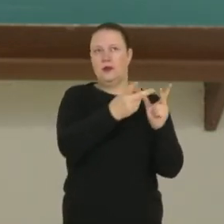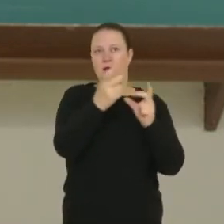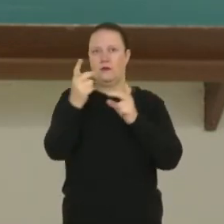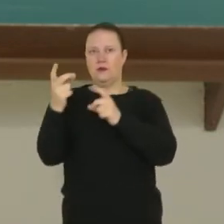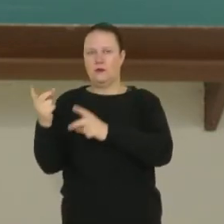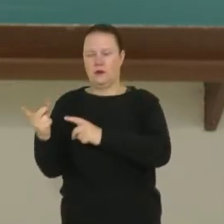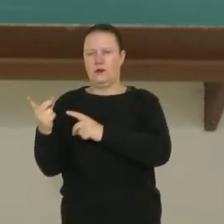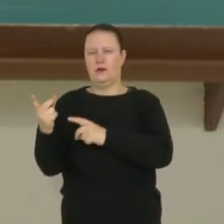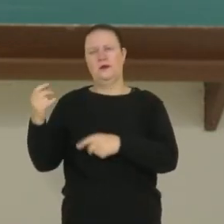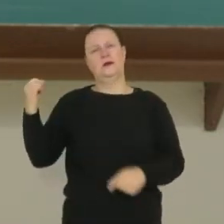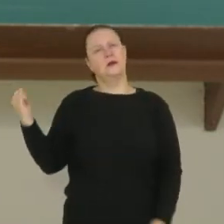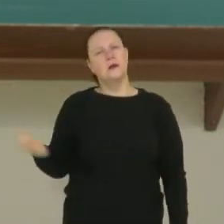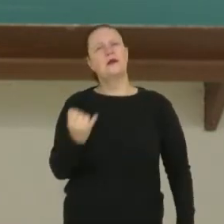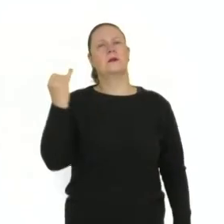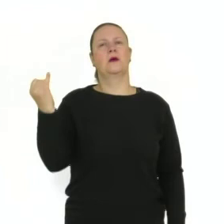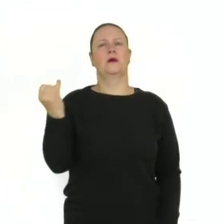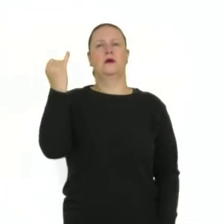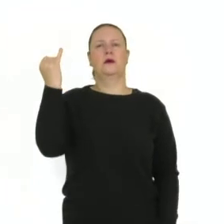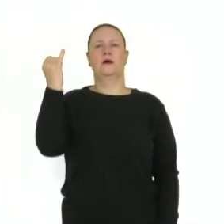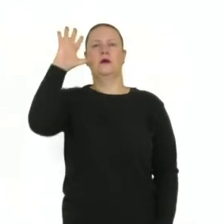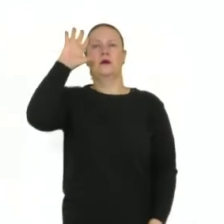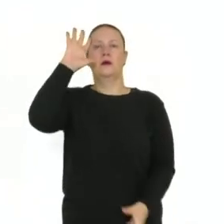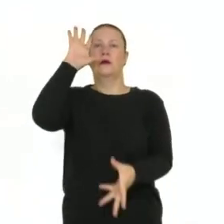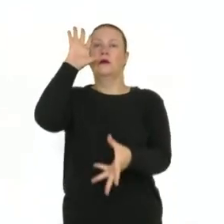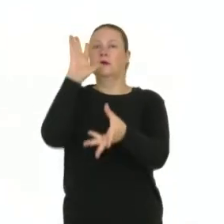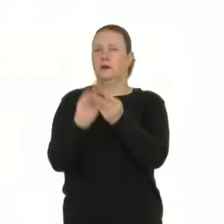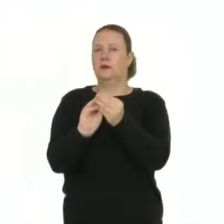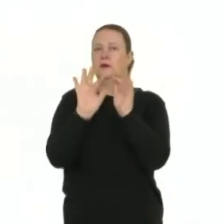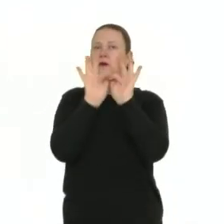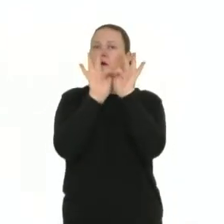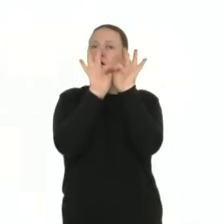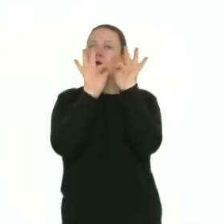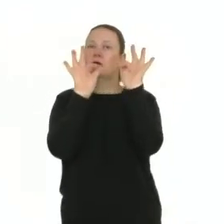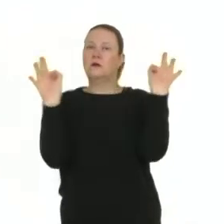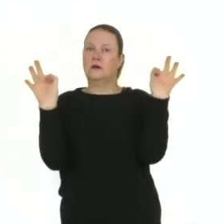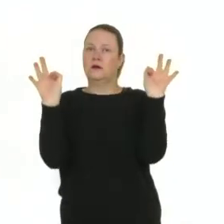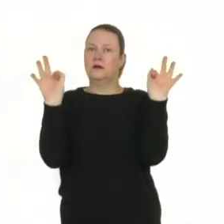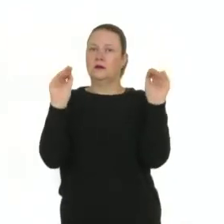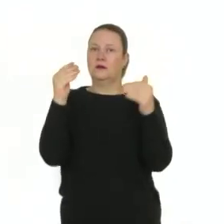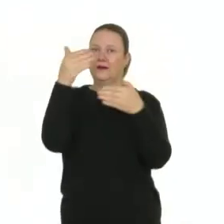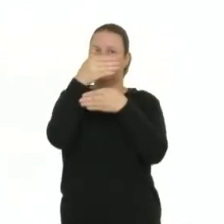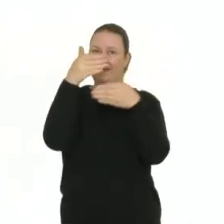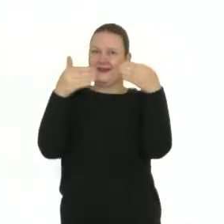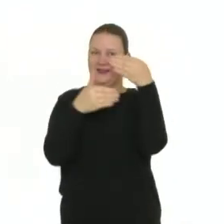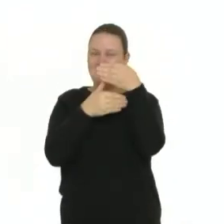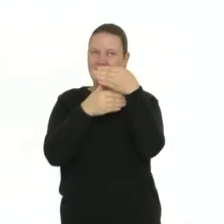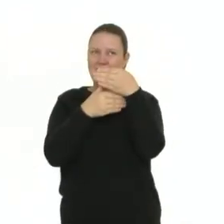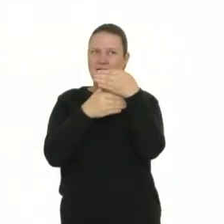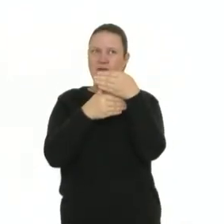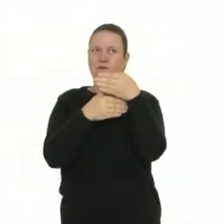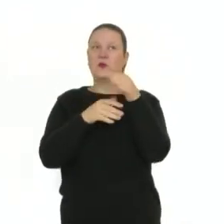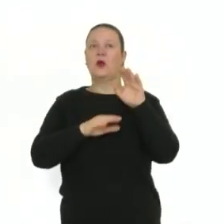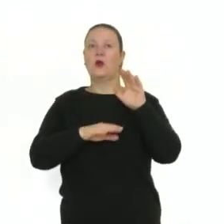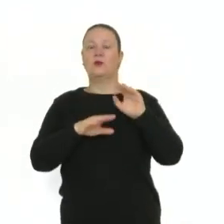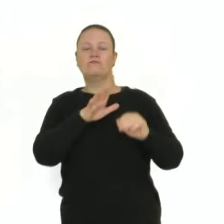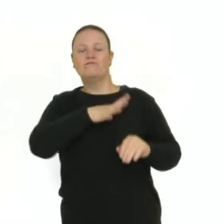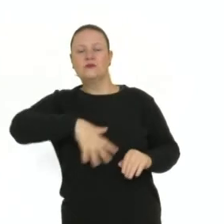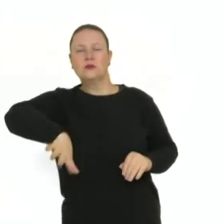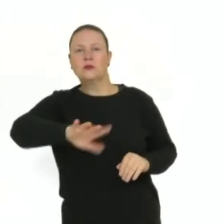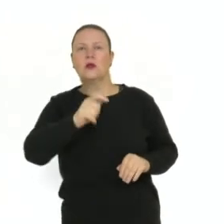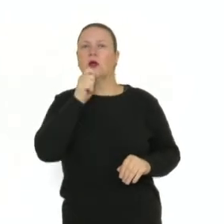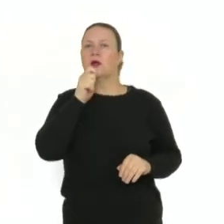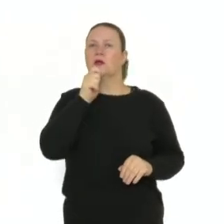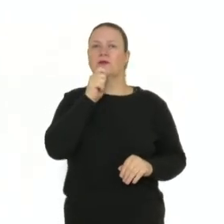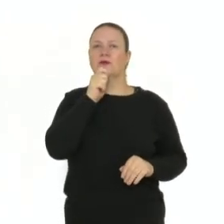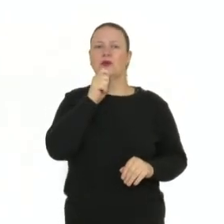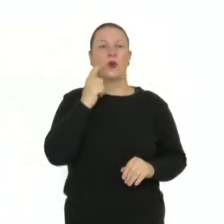É muito importante nós entendermos esta frase aqui que eu coloco no slide. Vamos ler? Todavia, o setor ainda não conseguiu